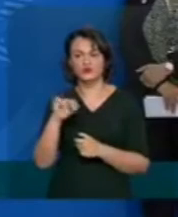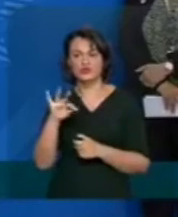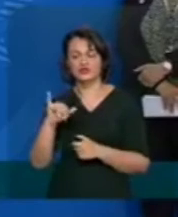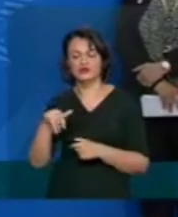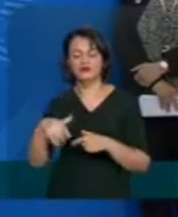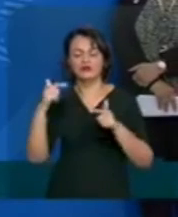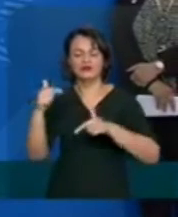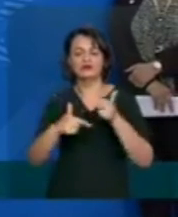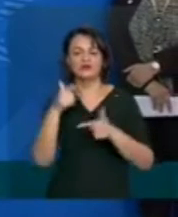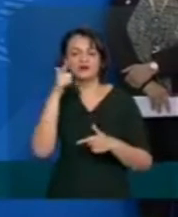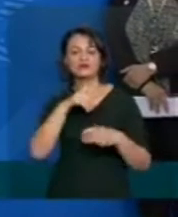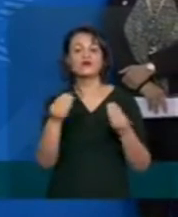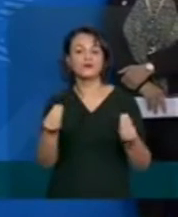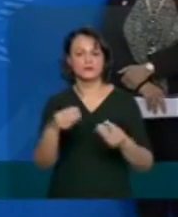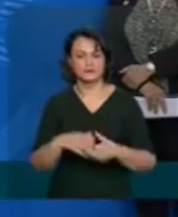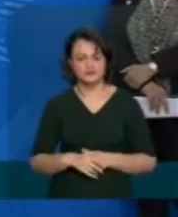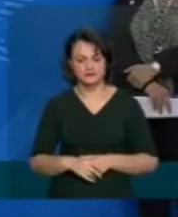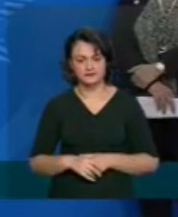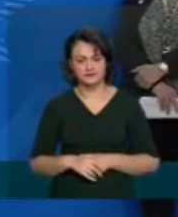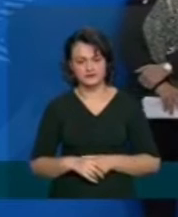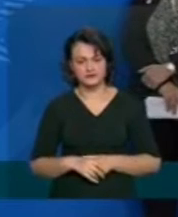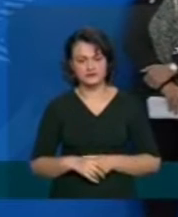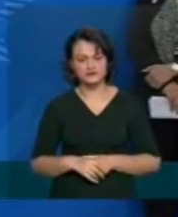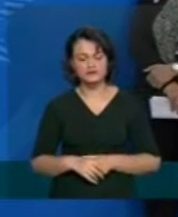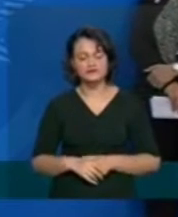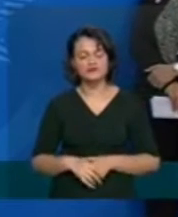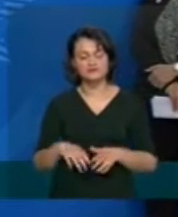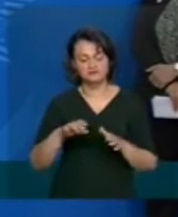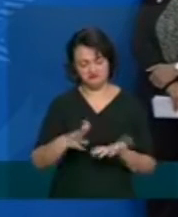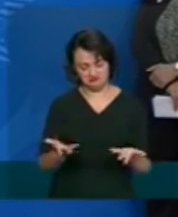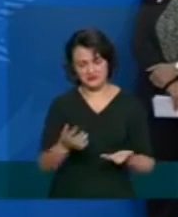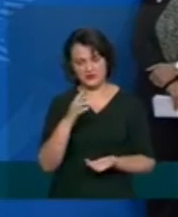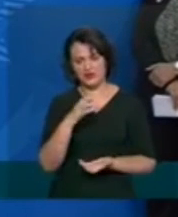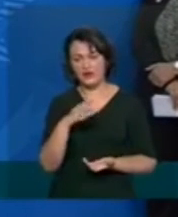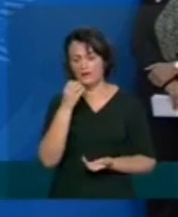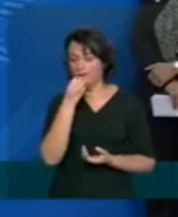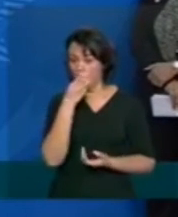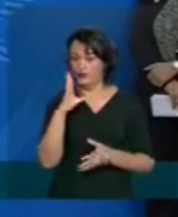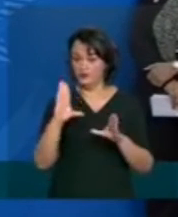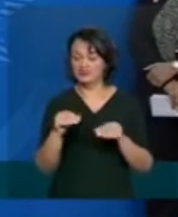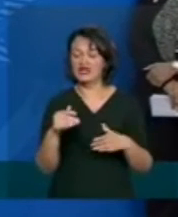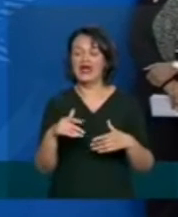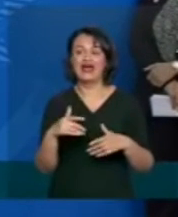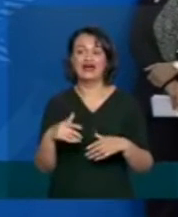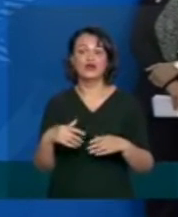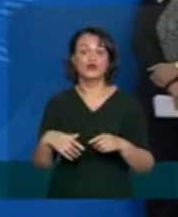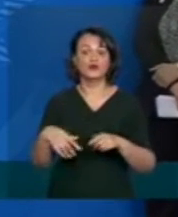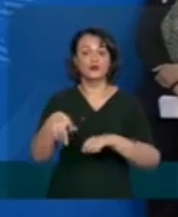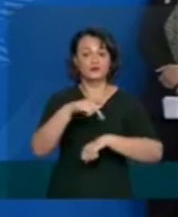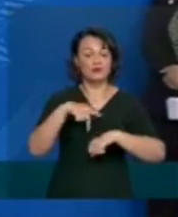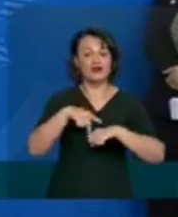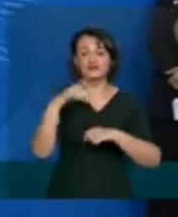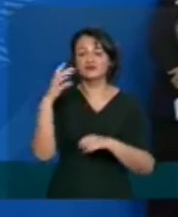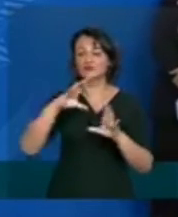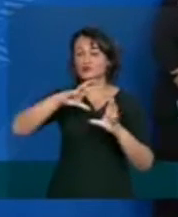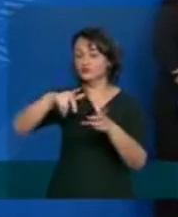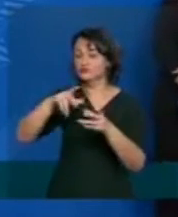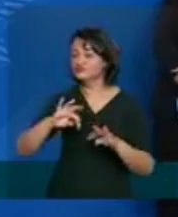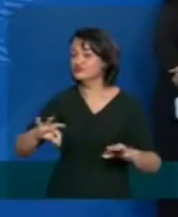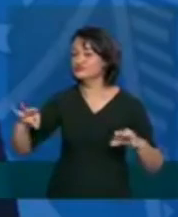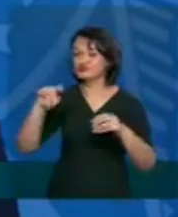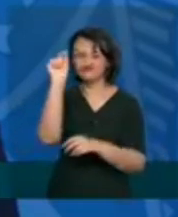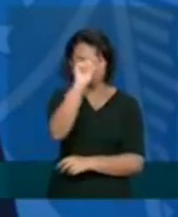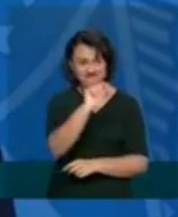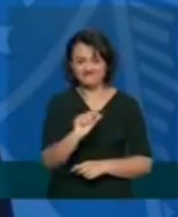a questão da força de trabalho é um problema para todos os países do mundo quando a gente estuda